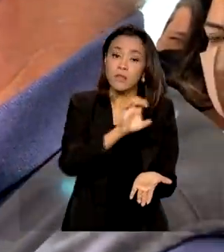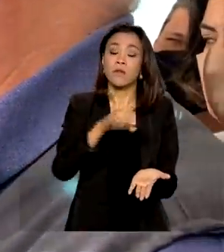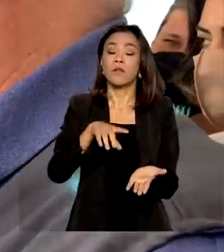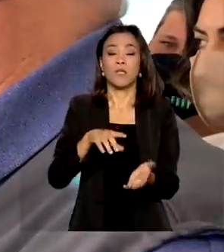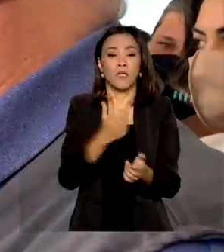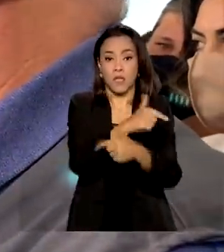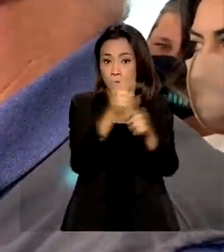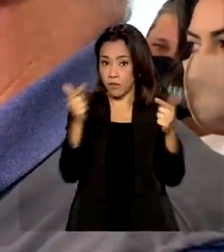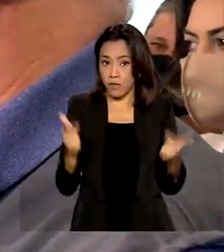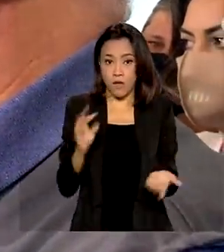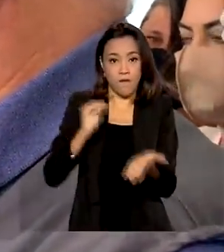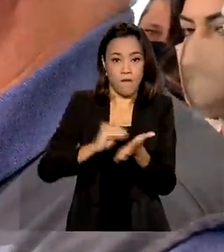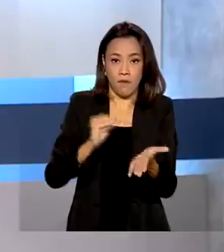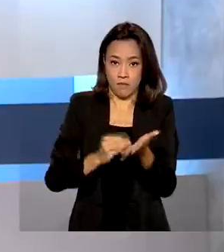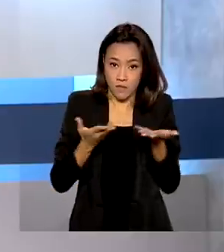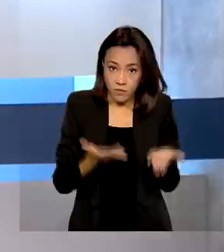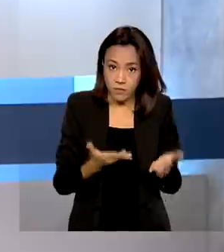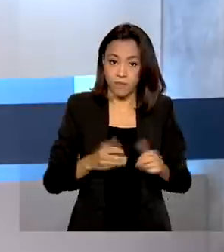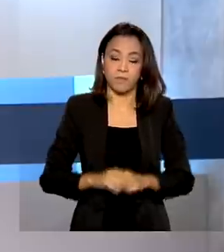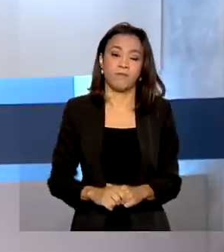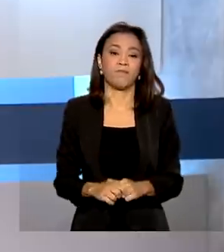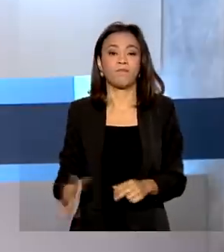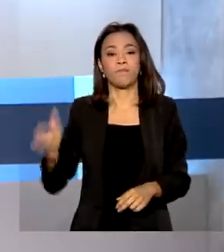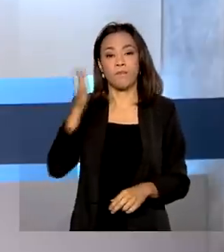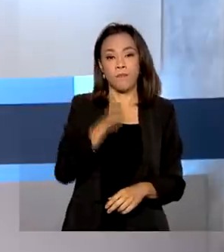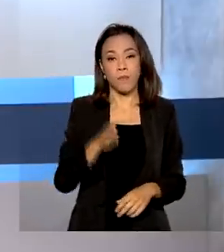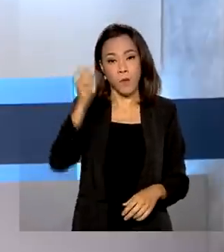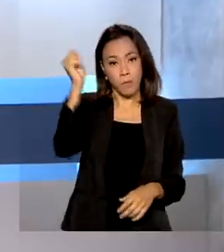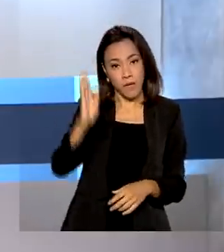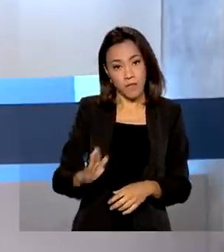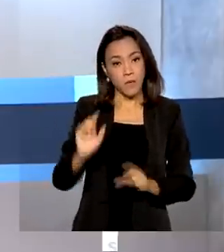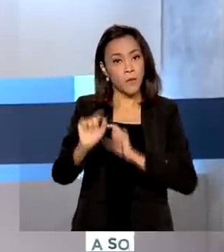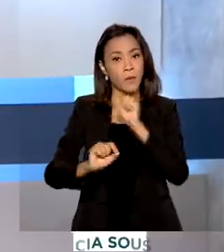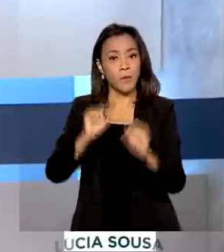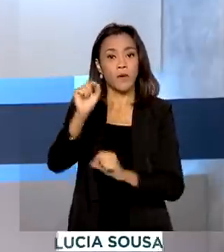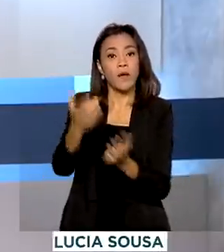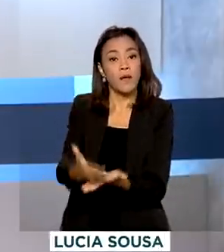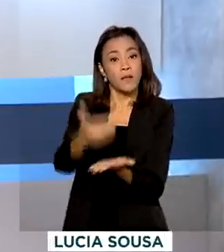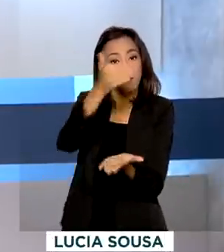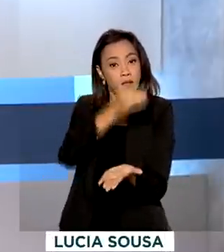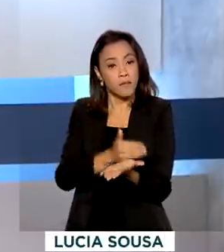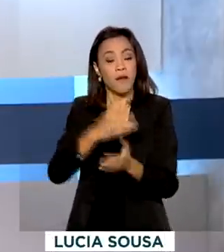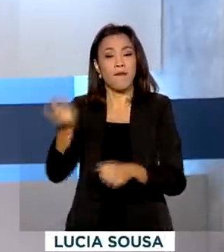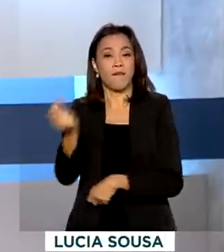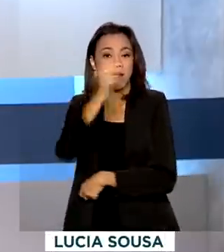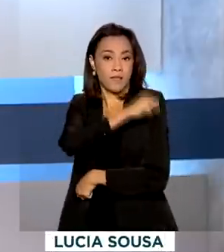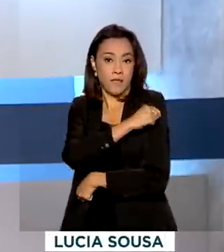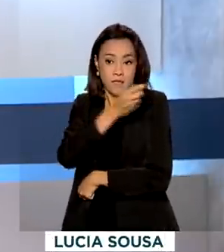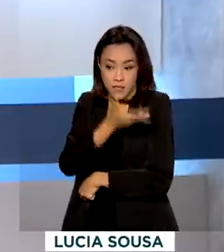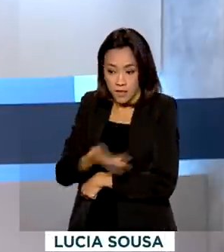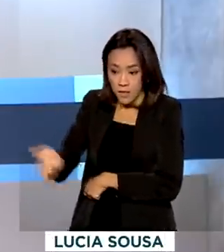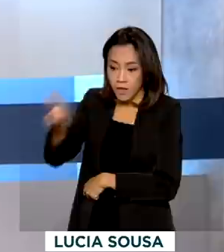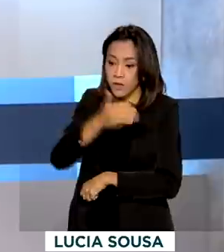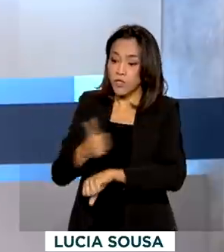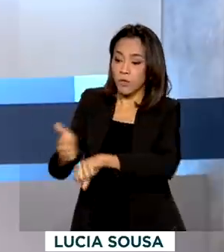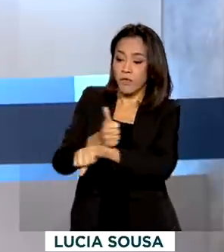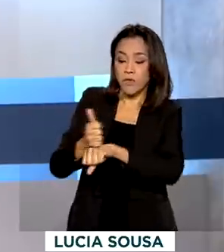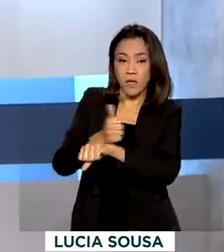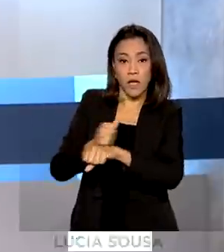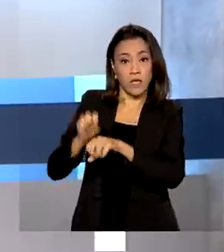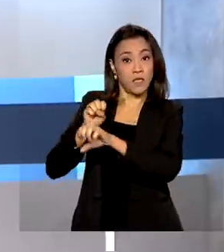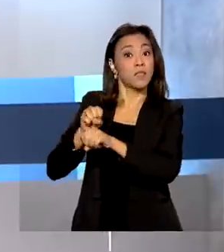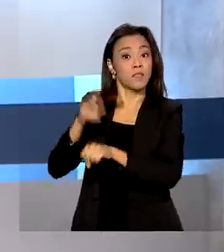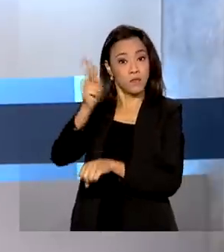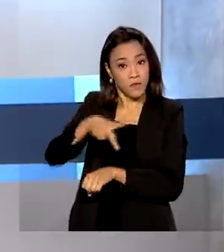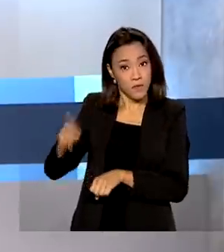haja falta desse insumo. O Brasil vai antecipar a vacinação de profissionais da educação e da população em